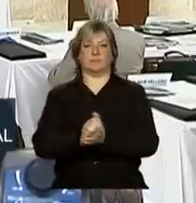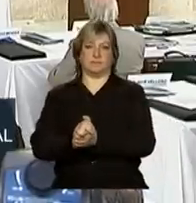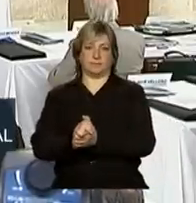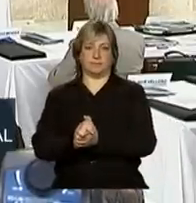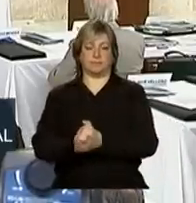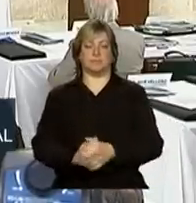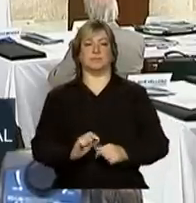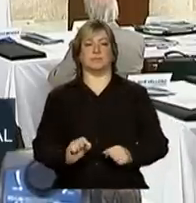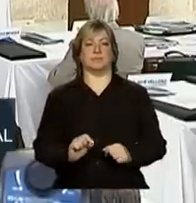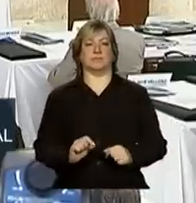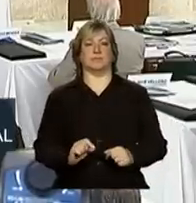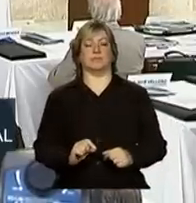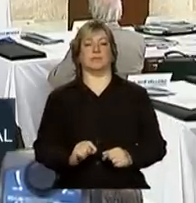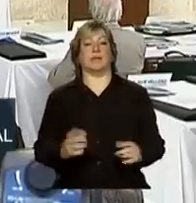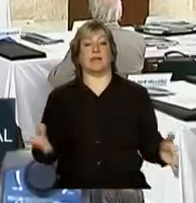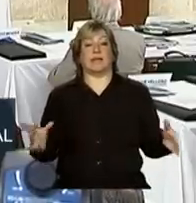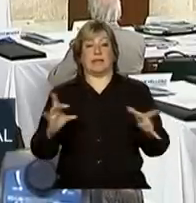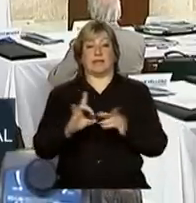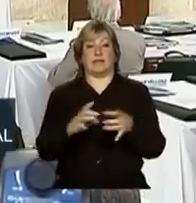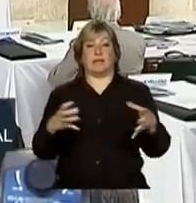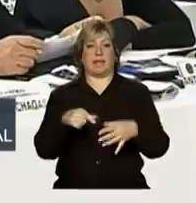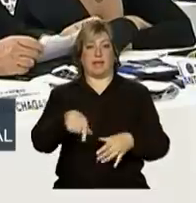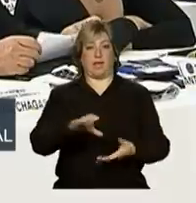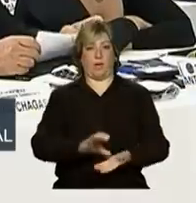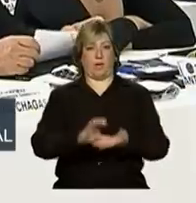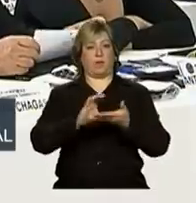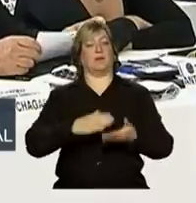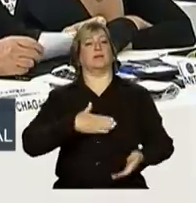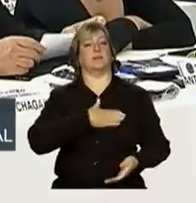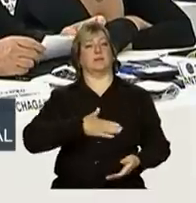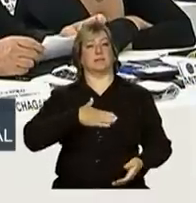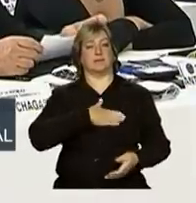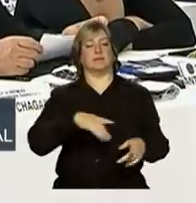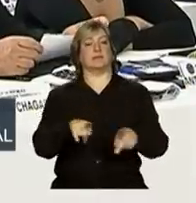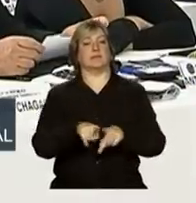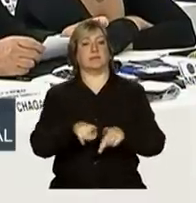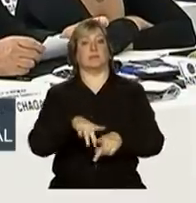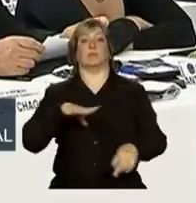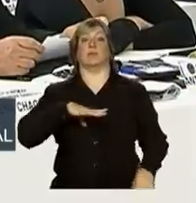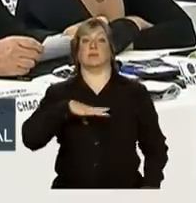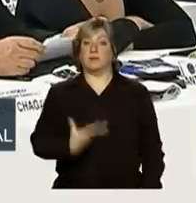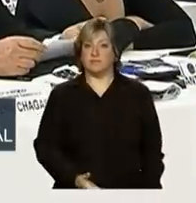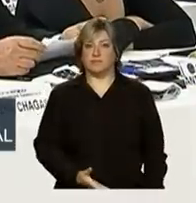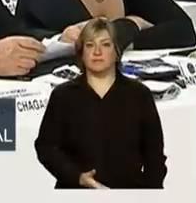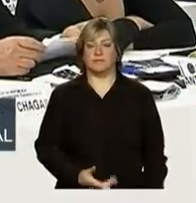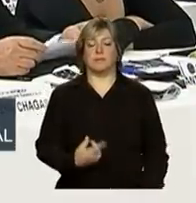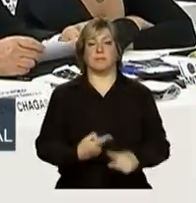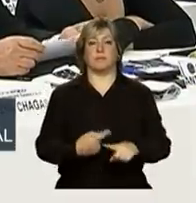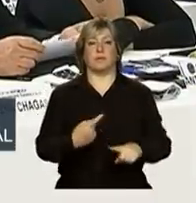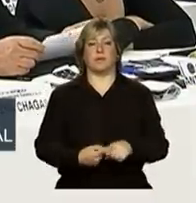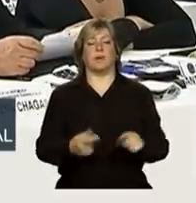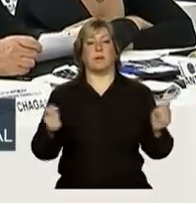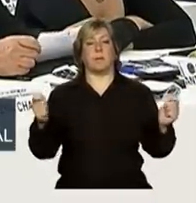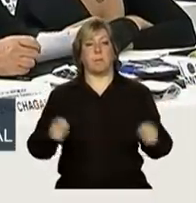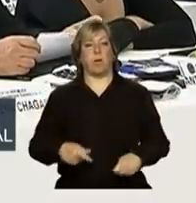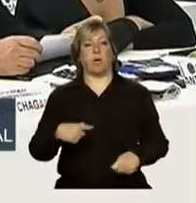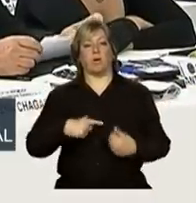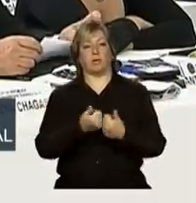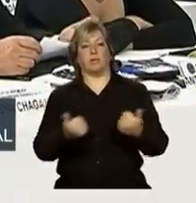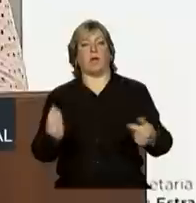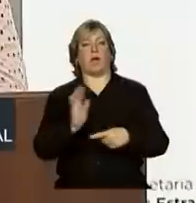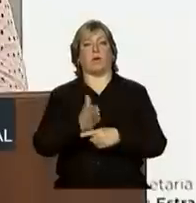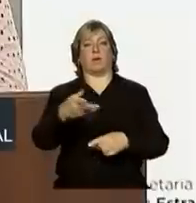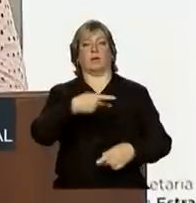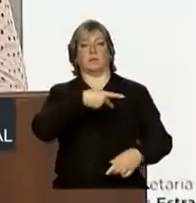integrar esse Conselho é, ao mesmo tempo, uma honra e um desafio. Uma honra por poder assessorar a presidência em